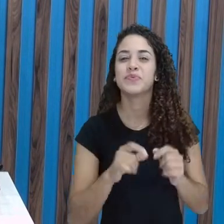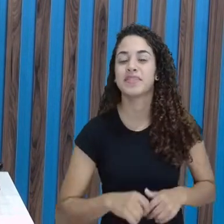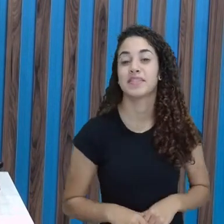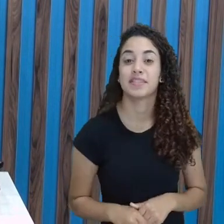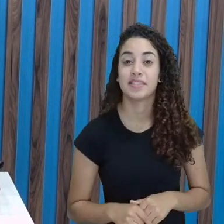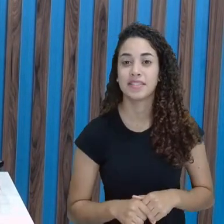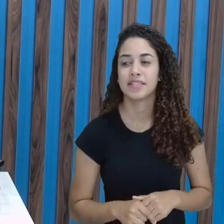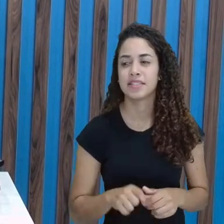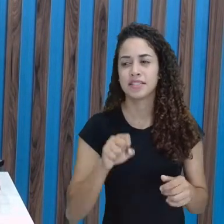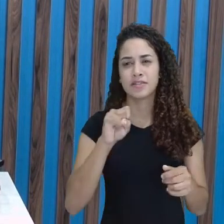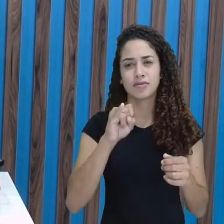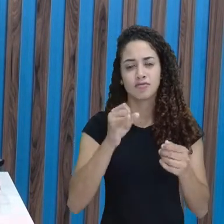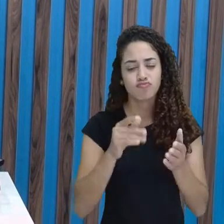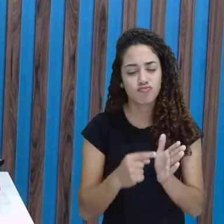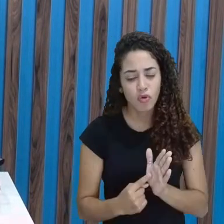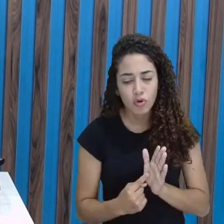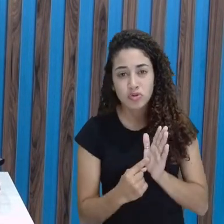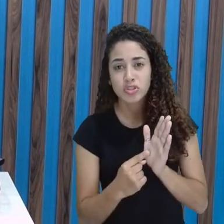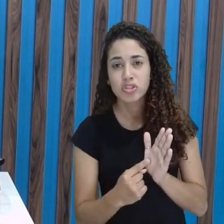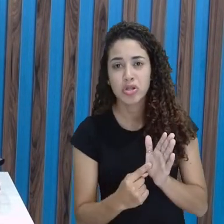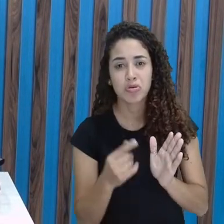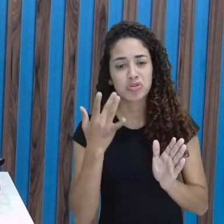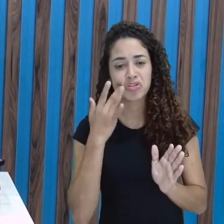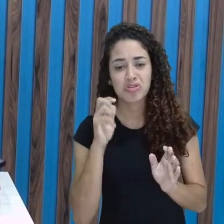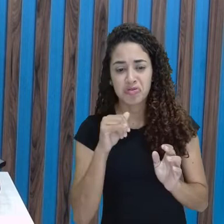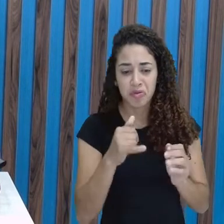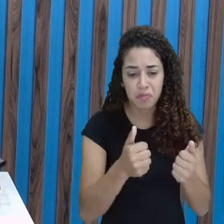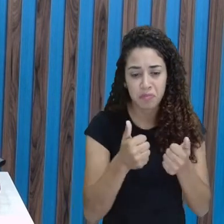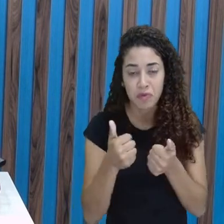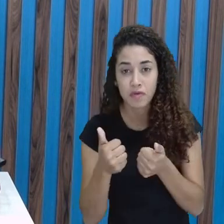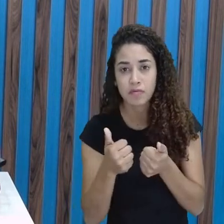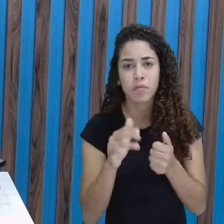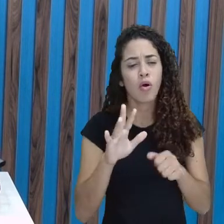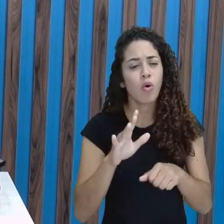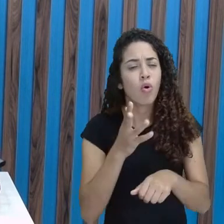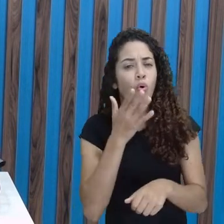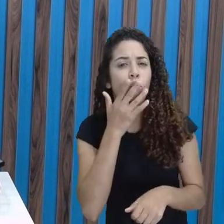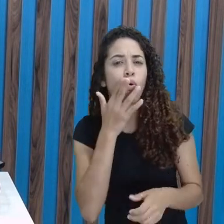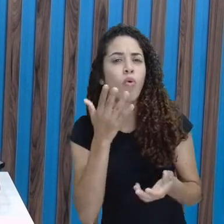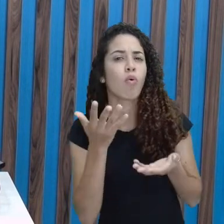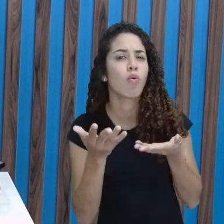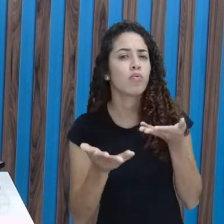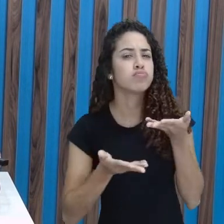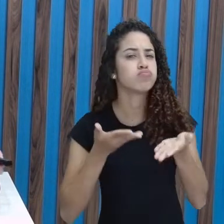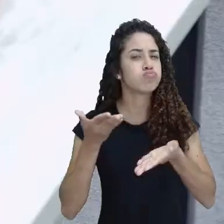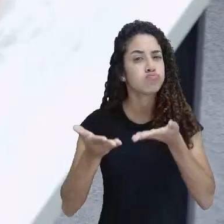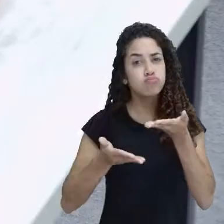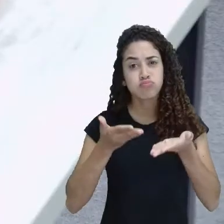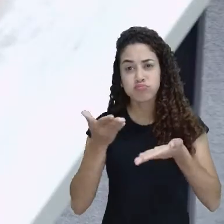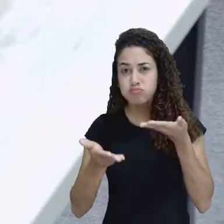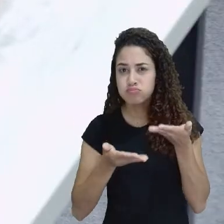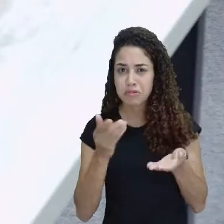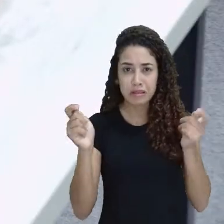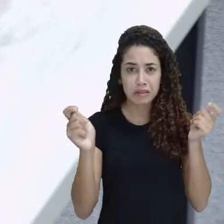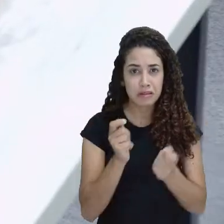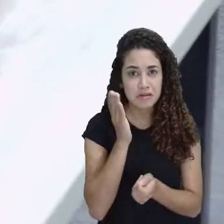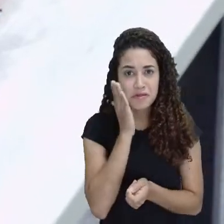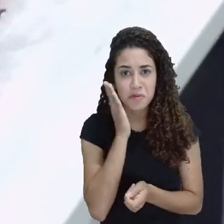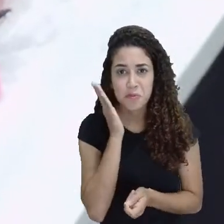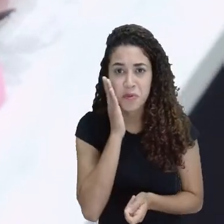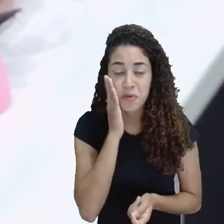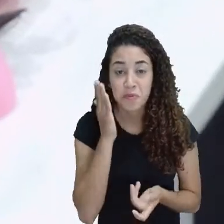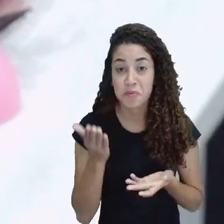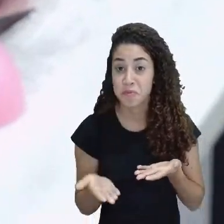sabe? Se eu virar... Ai, pode ser que desmanche. Mas pela corzinha, pela transparência, não é, professora Cátia? Será que dá para saber o que é?